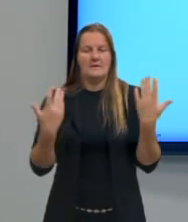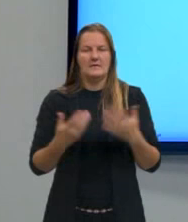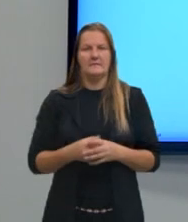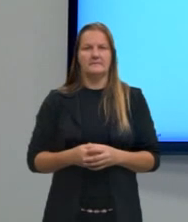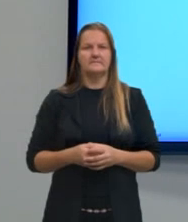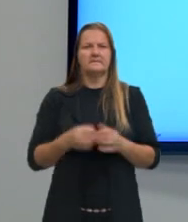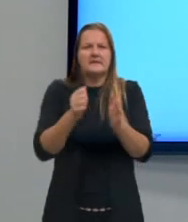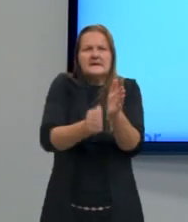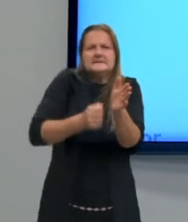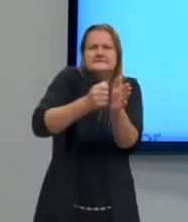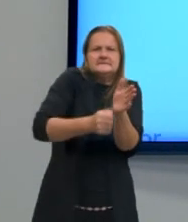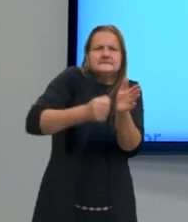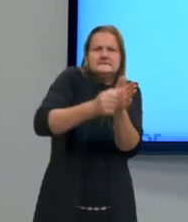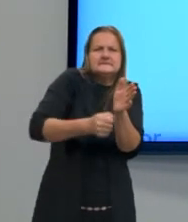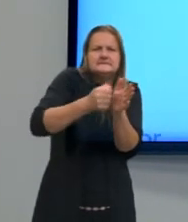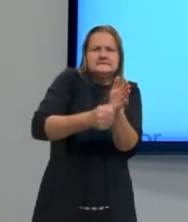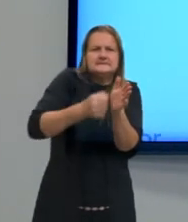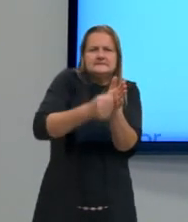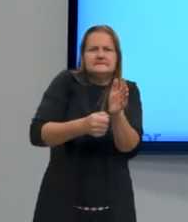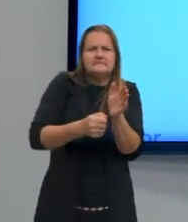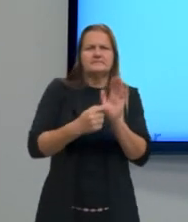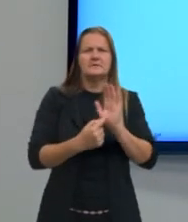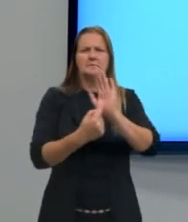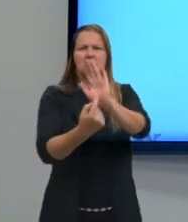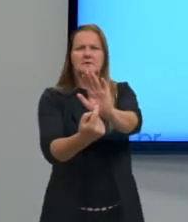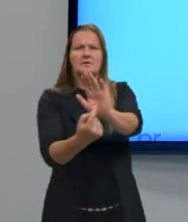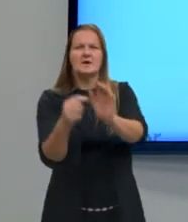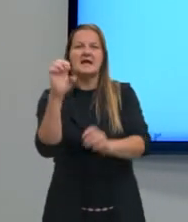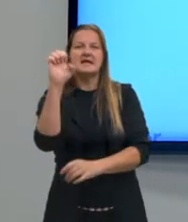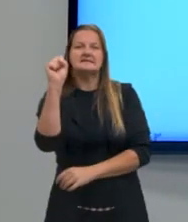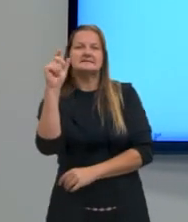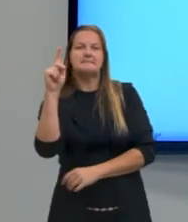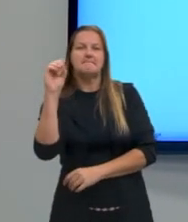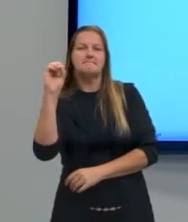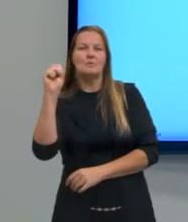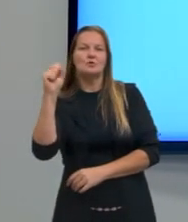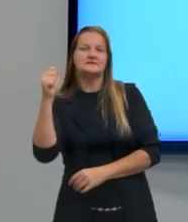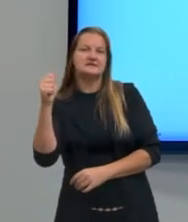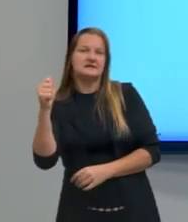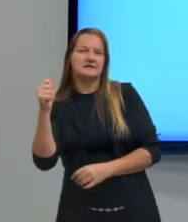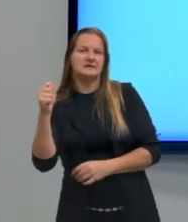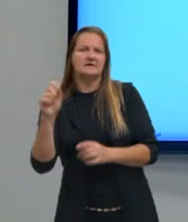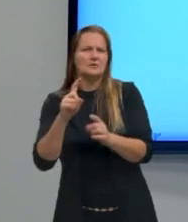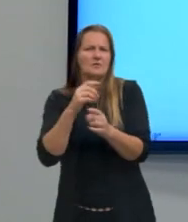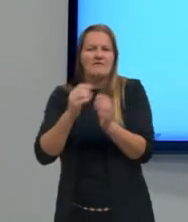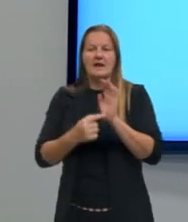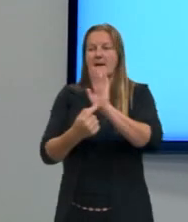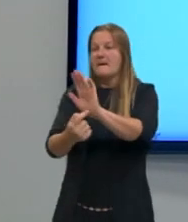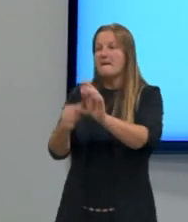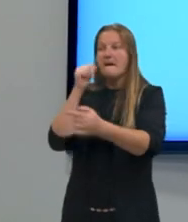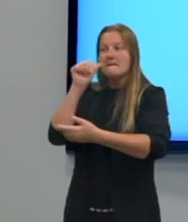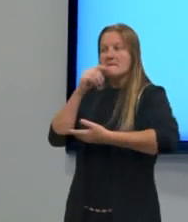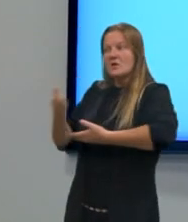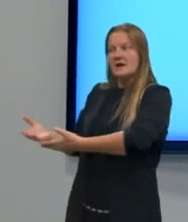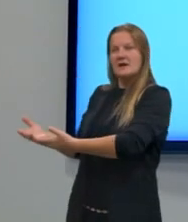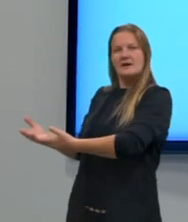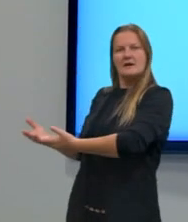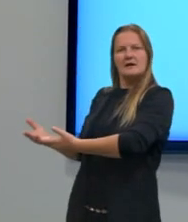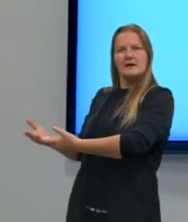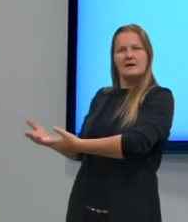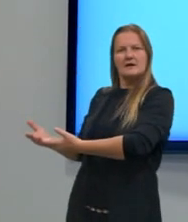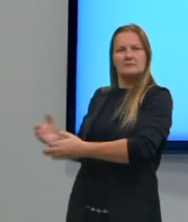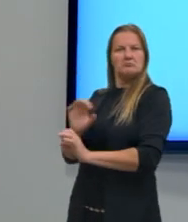ferro e apresentarão sua esposa ou sua senhora em vez de apresentar sua